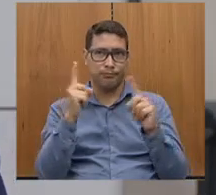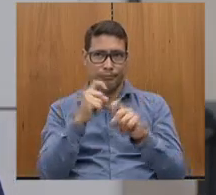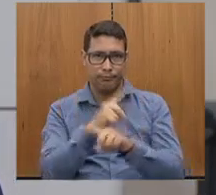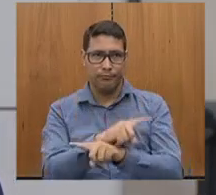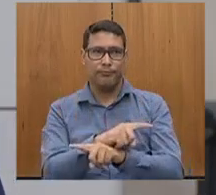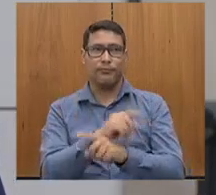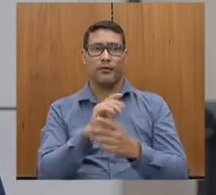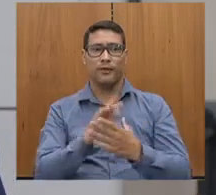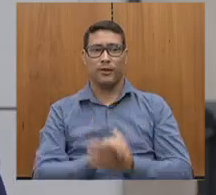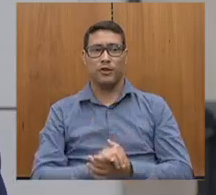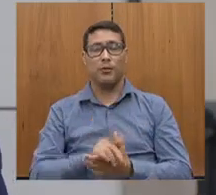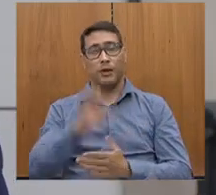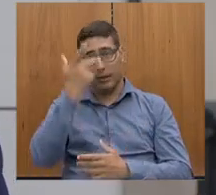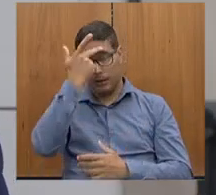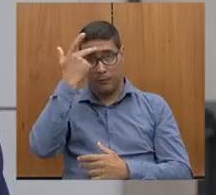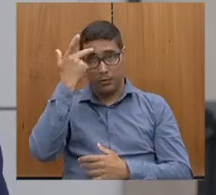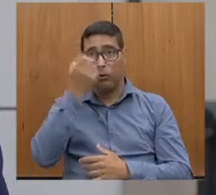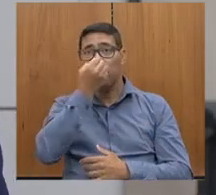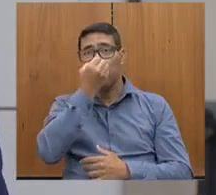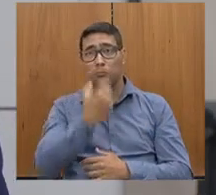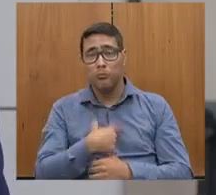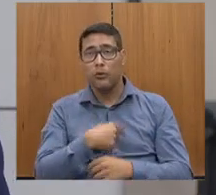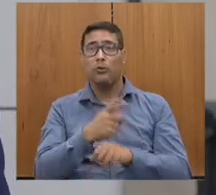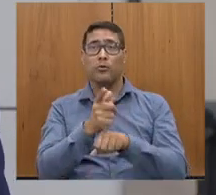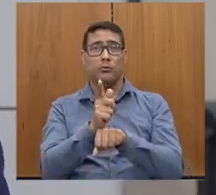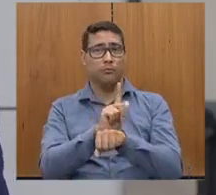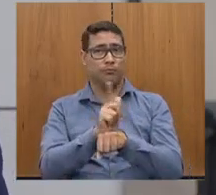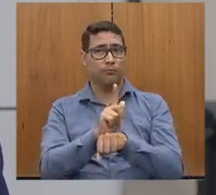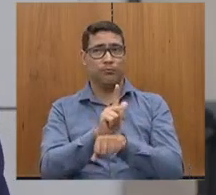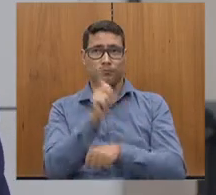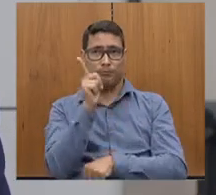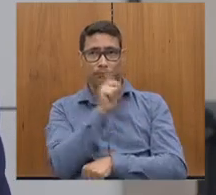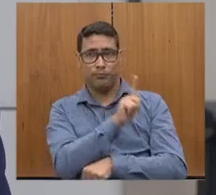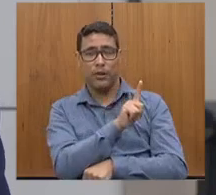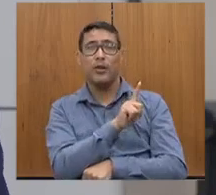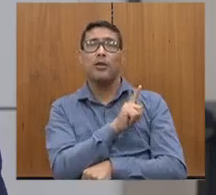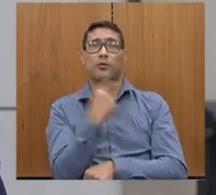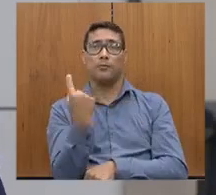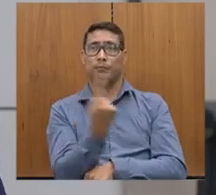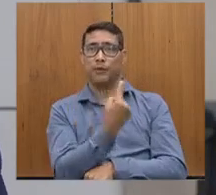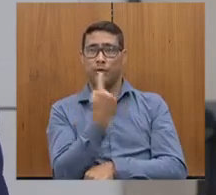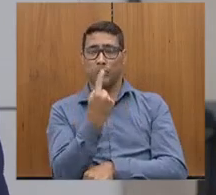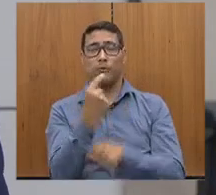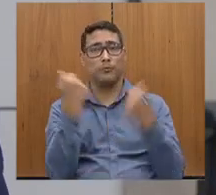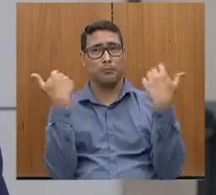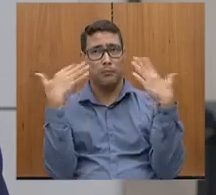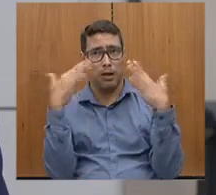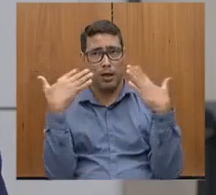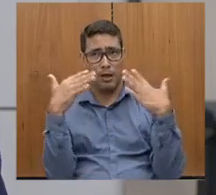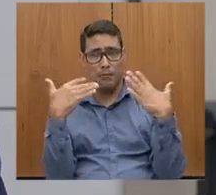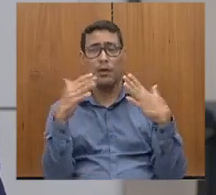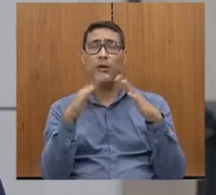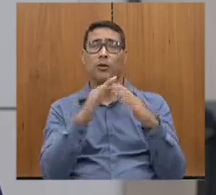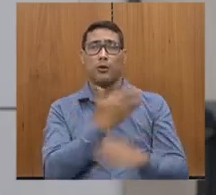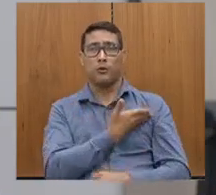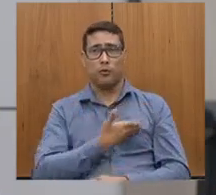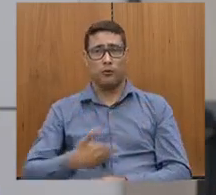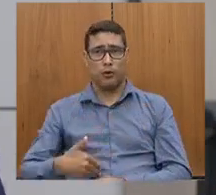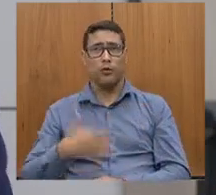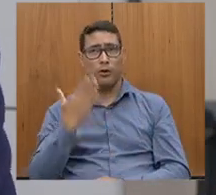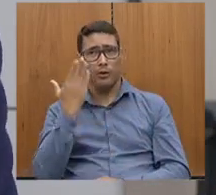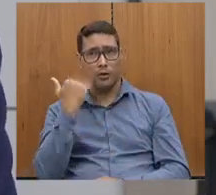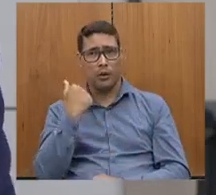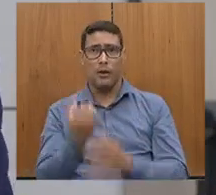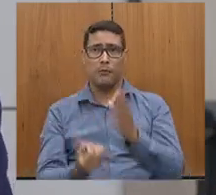grandes gestores. E aí, está todo mundo de parabéns, porque realmente o governador soube formar secretariado, o secretariado